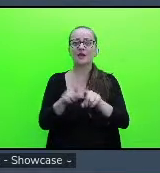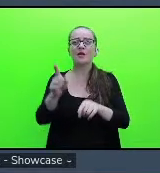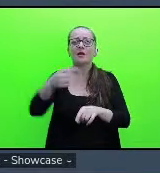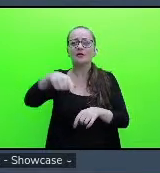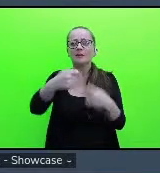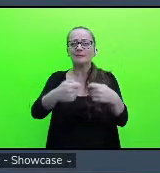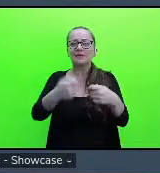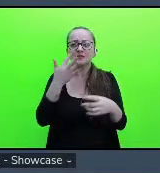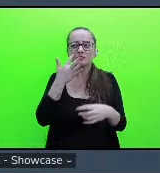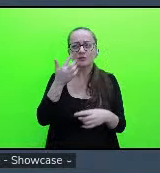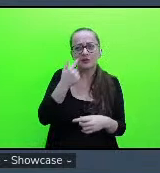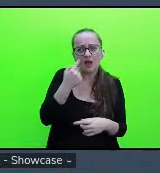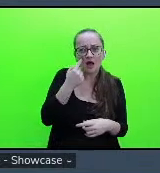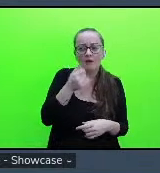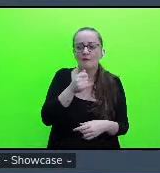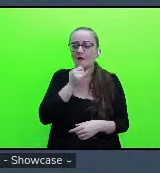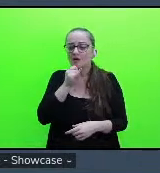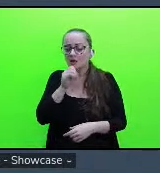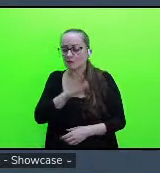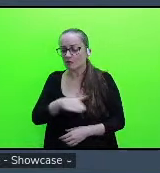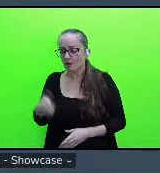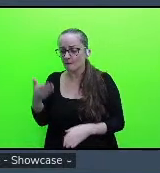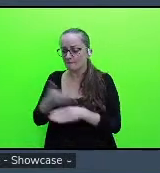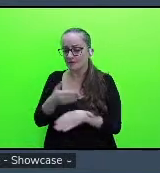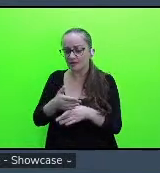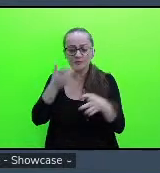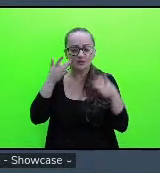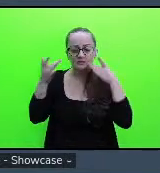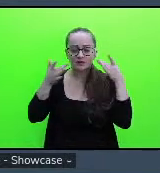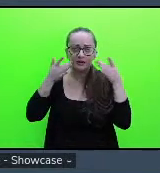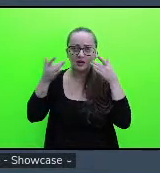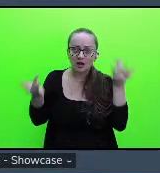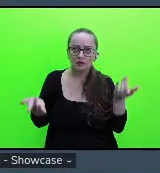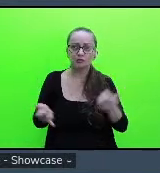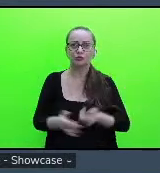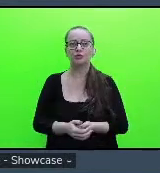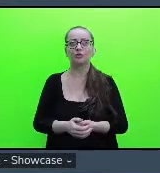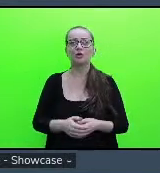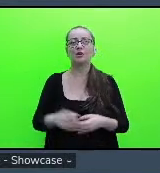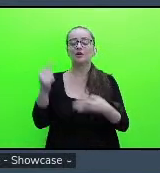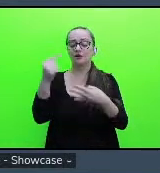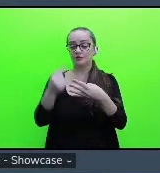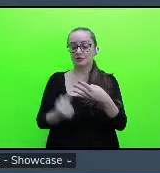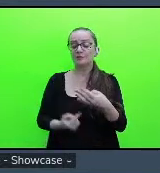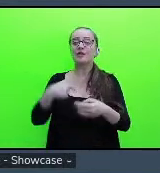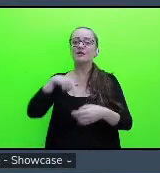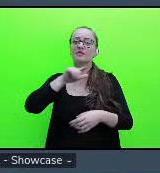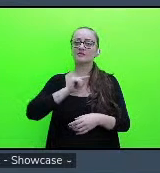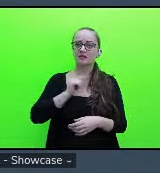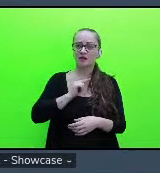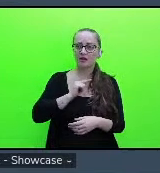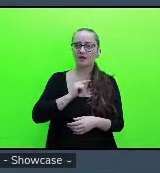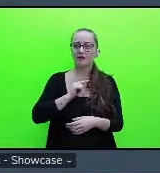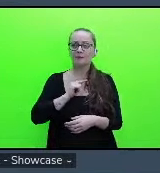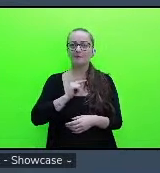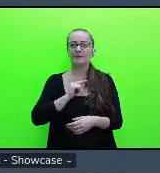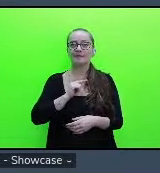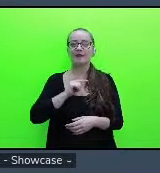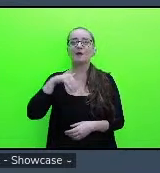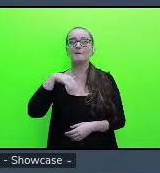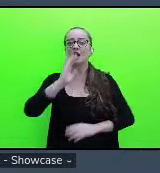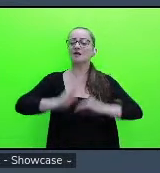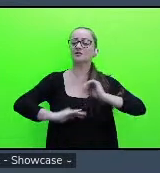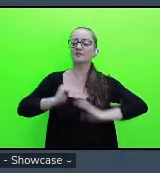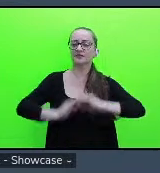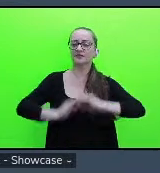olhar por exemplo se os alunos que participam do teatro as disciplinas que eles têm mais habilidade